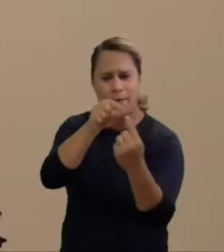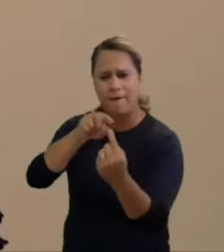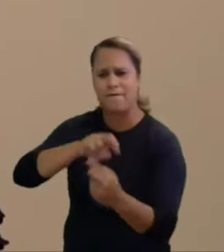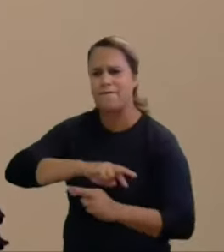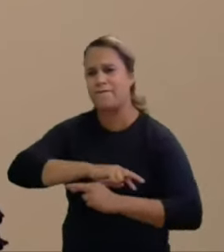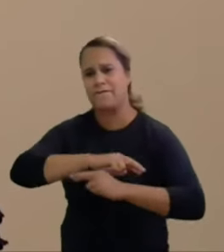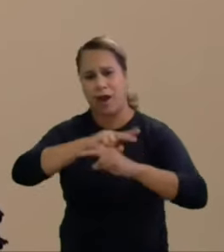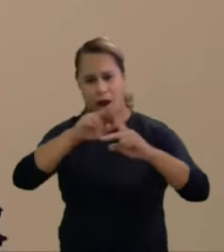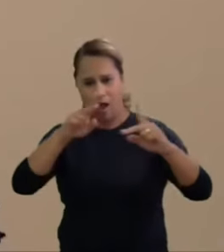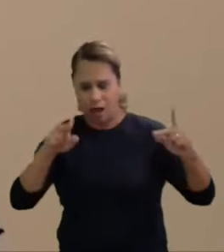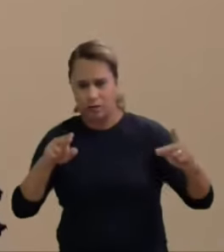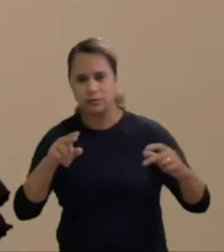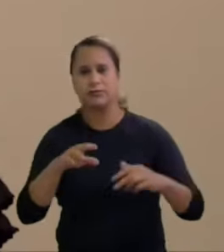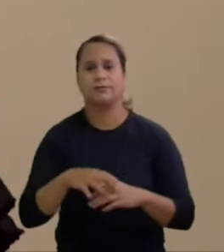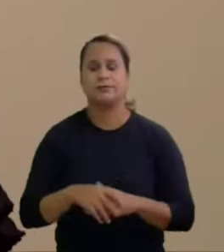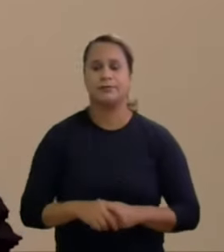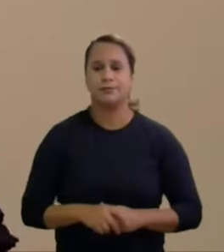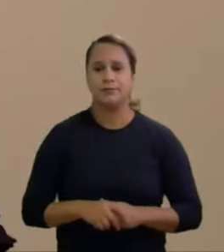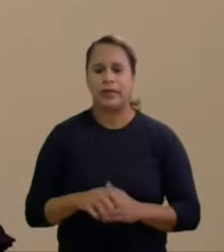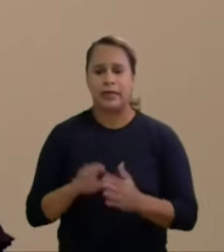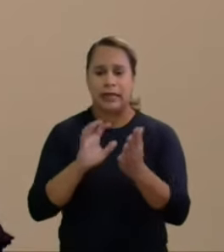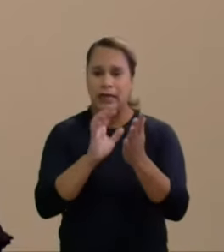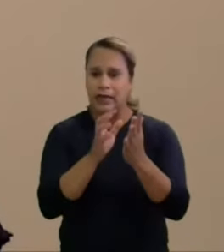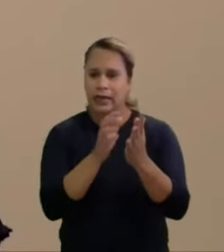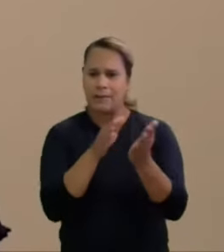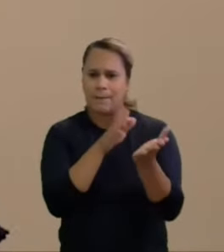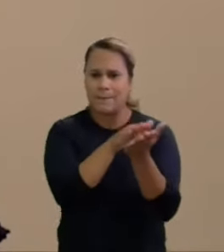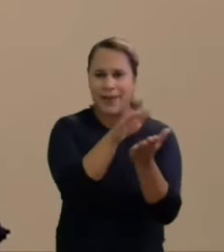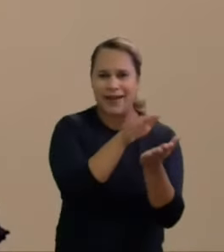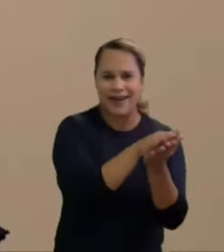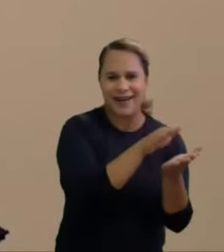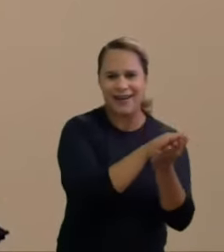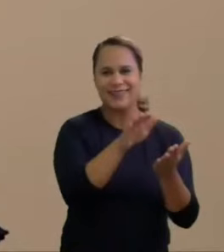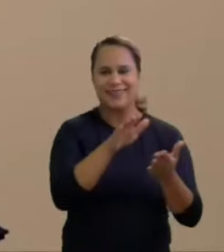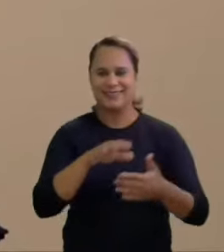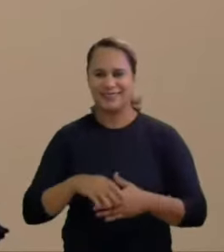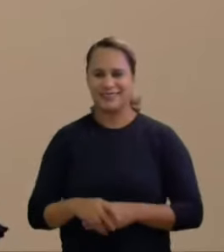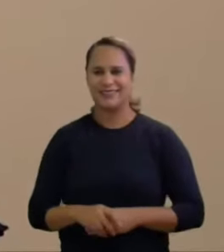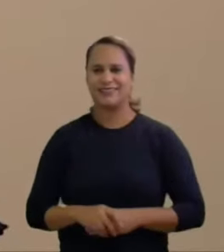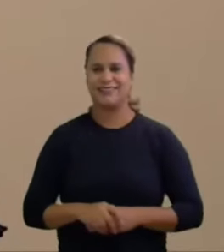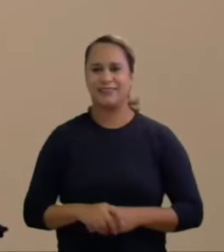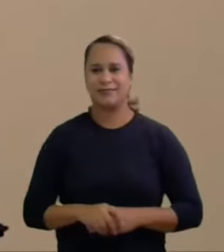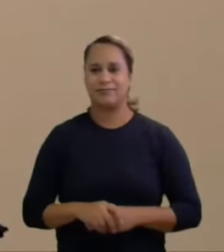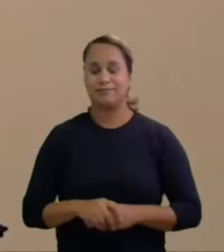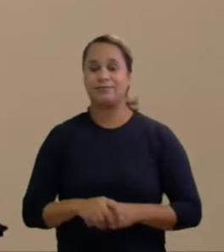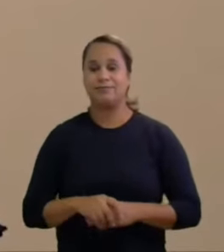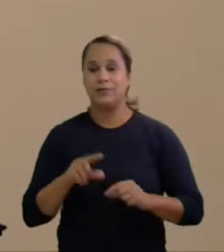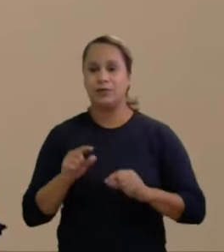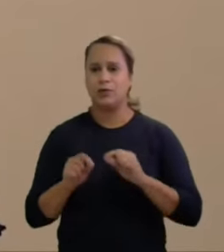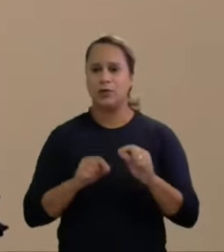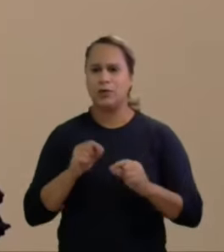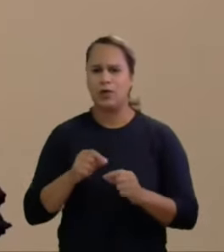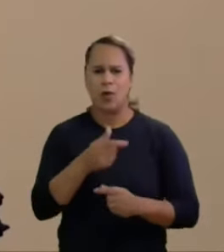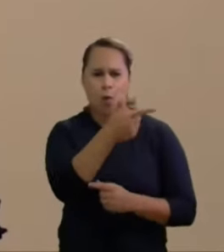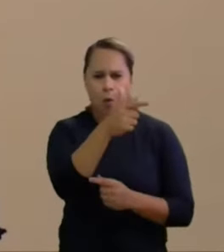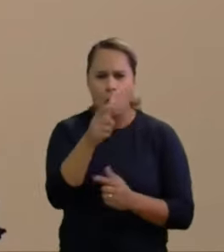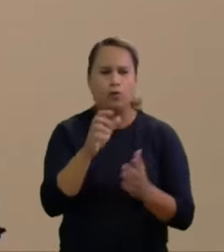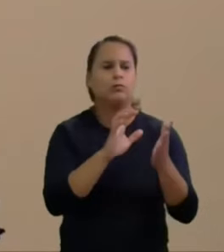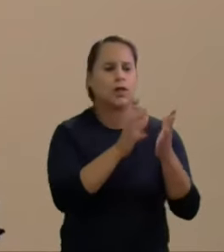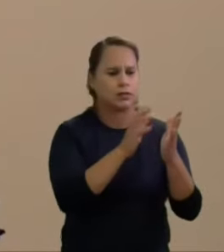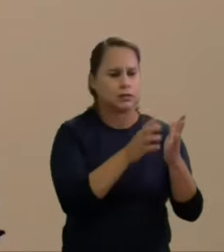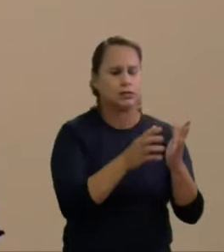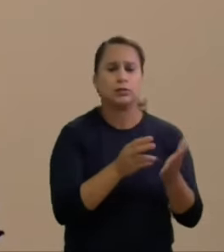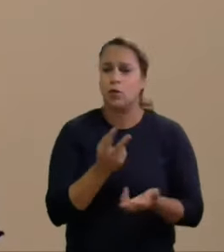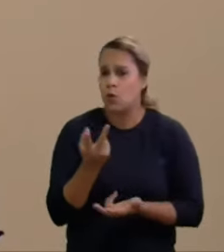Como há gastos partidários, alegados pela parte autora, seria necessário examinar, inclusive, se os outros partidos também incidiram nas mesmas despesas,